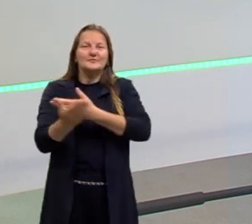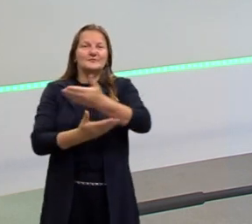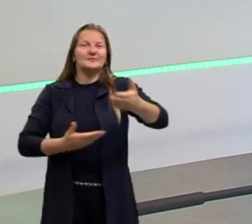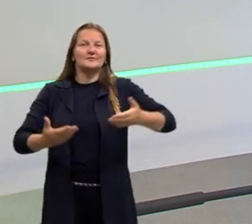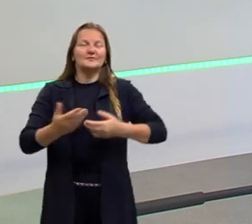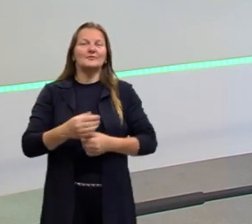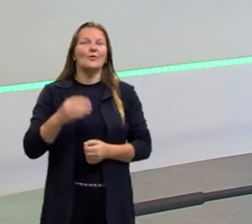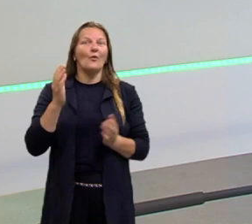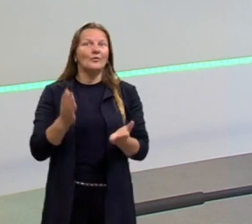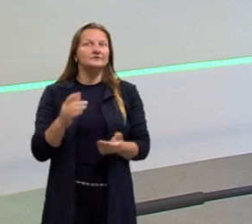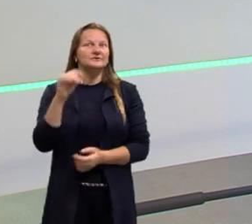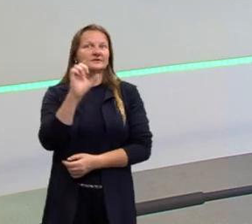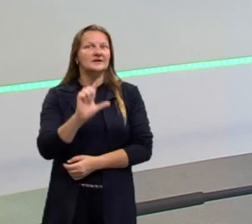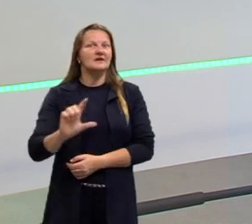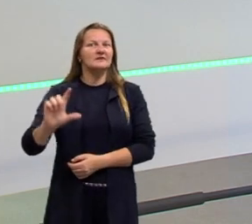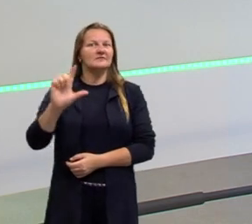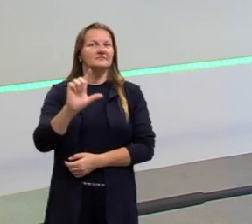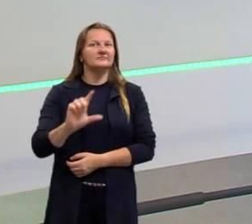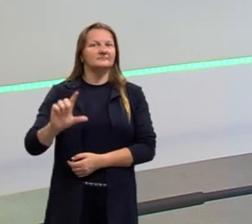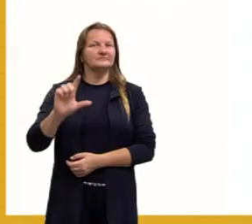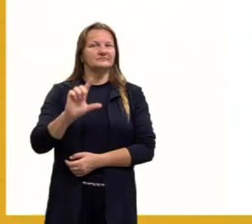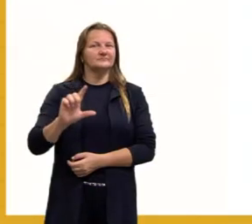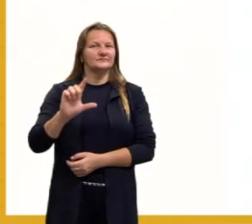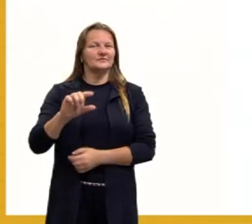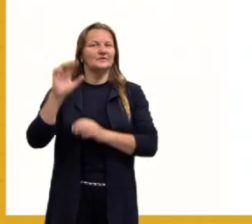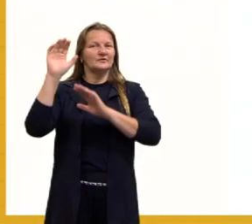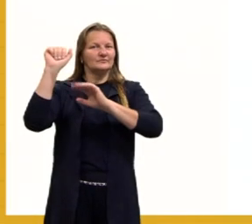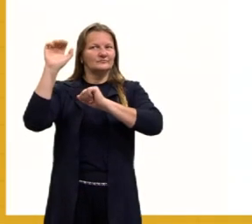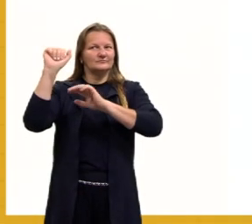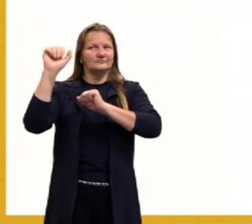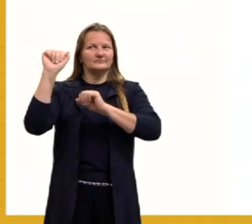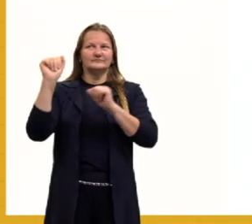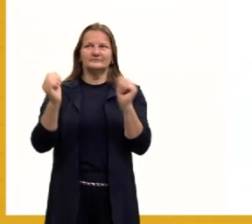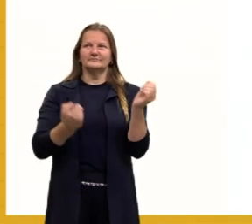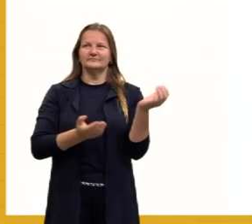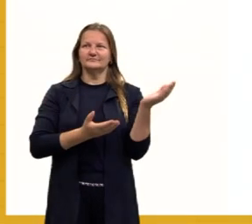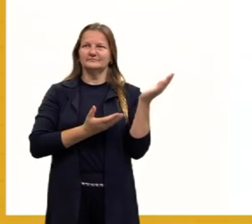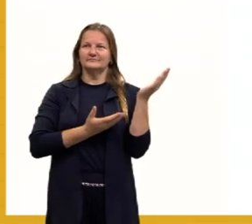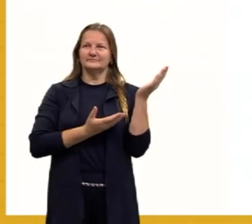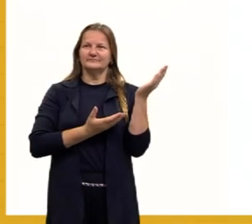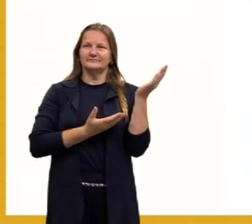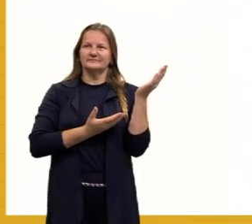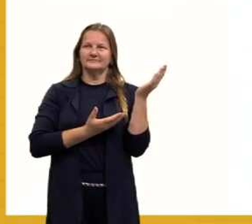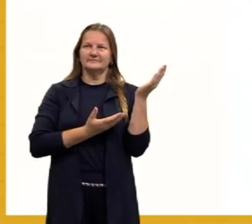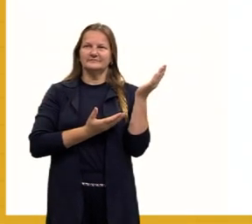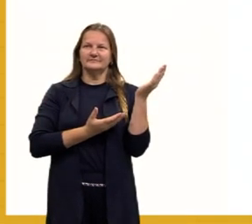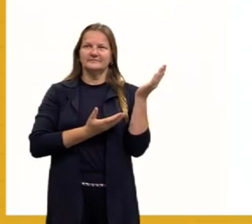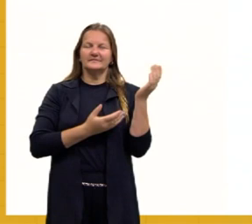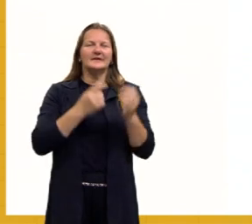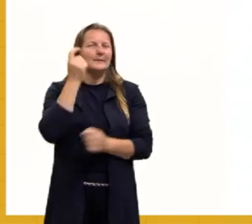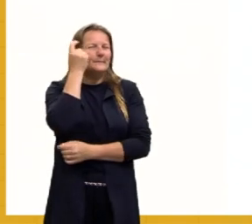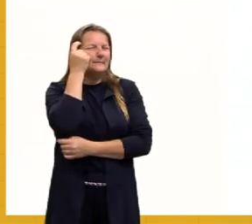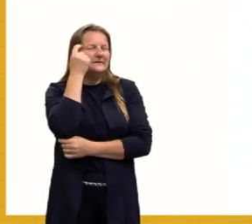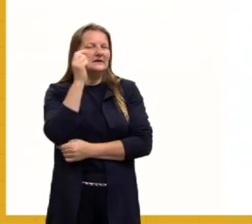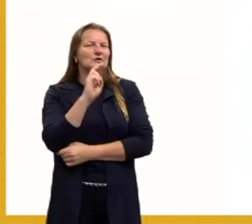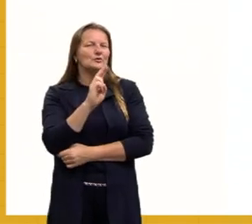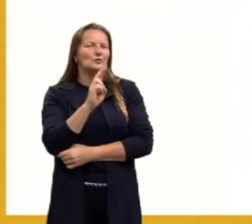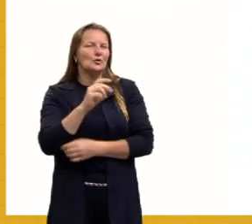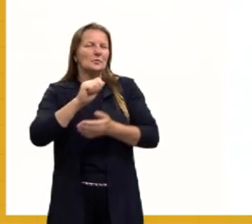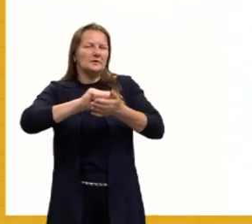literatura, sobre a literatura hispana. Pensei um pouco, pensei em trazer os nomes dos